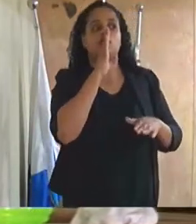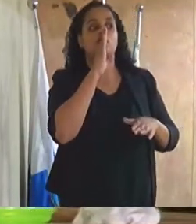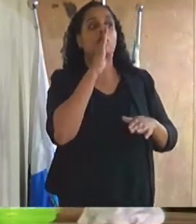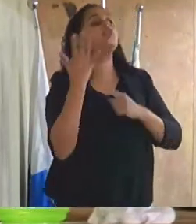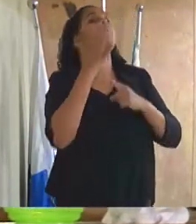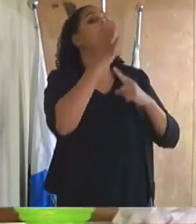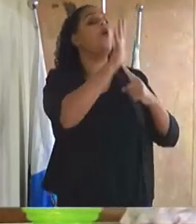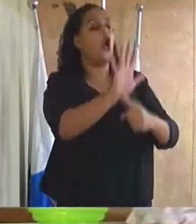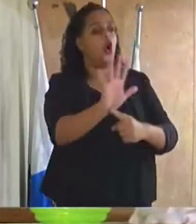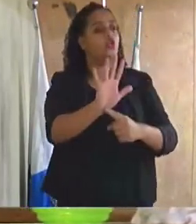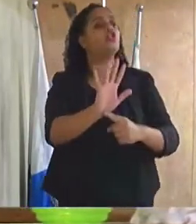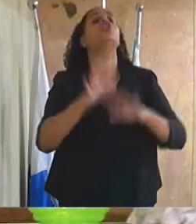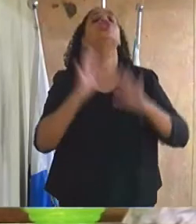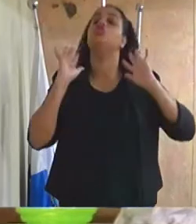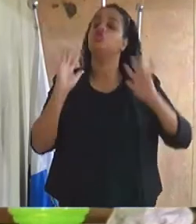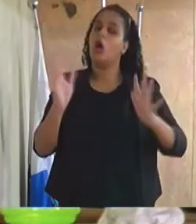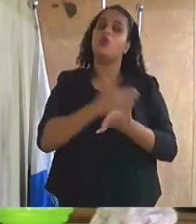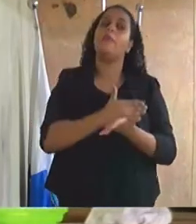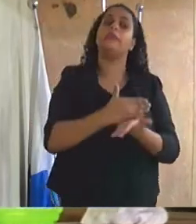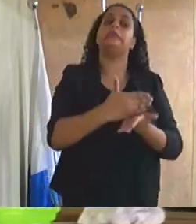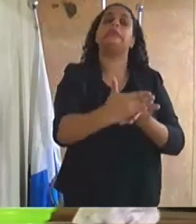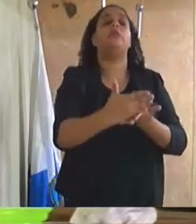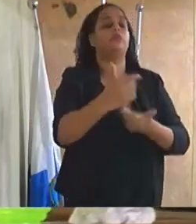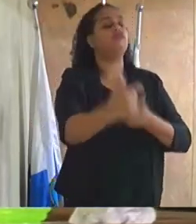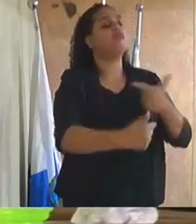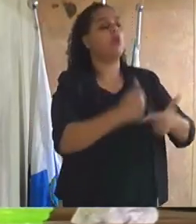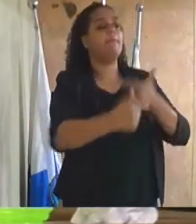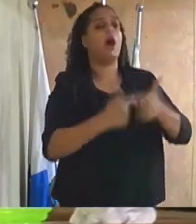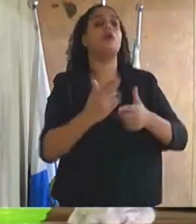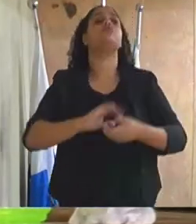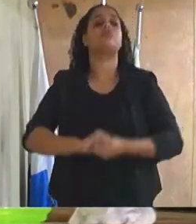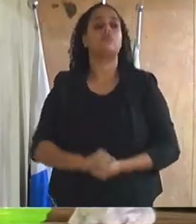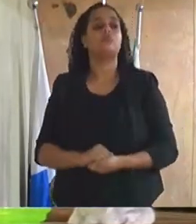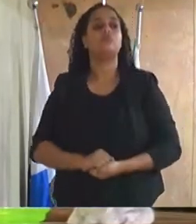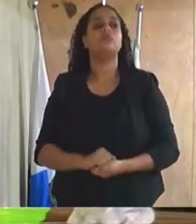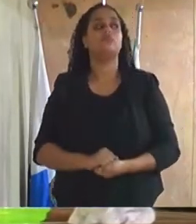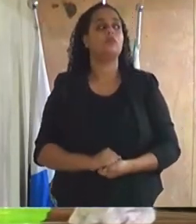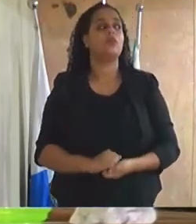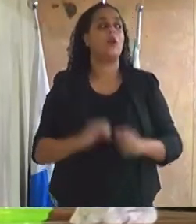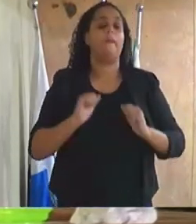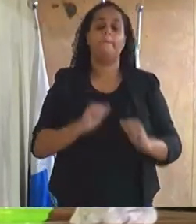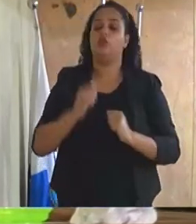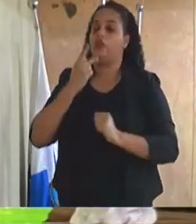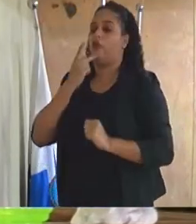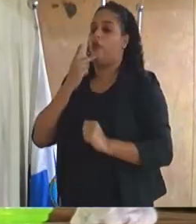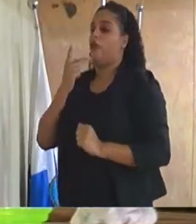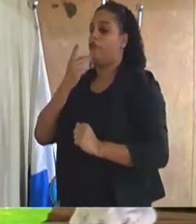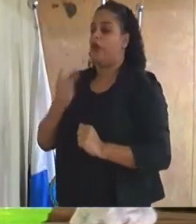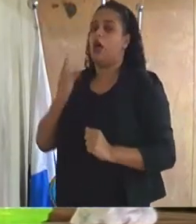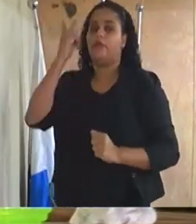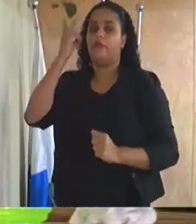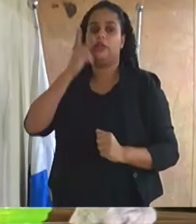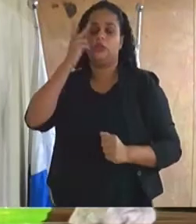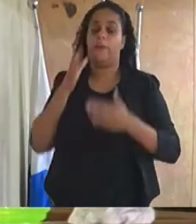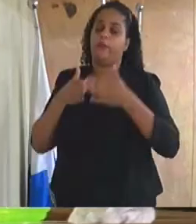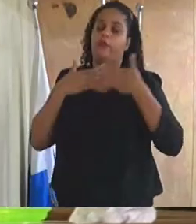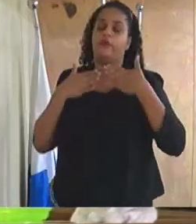nós já estamos discutindo o tal assunto por favor